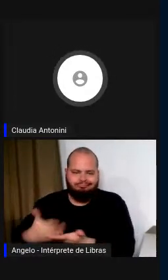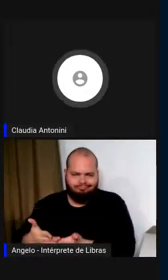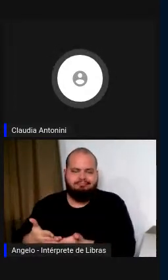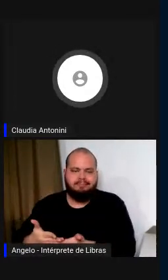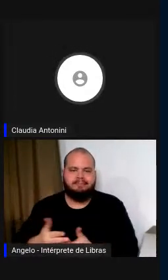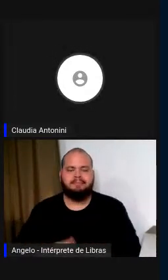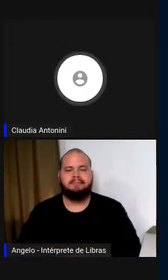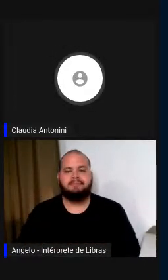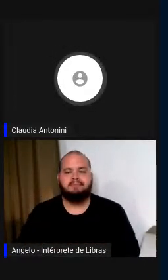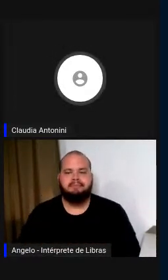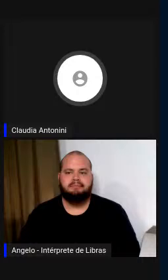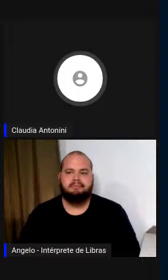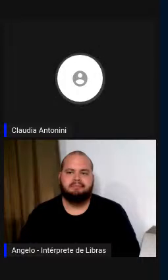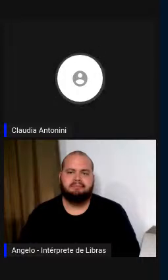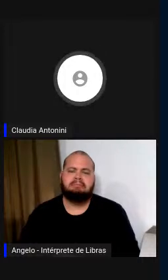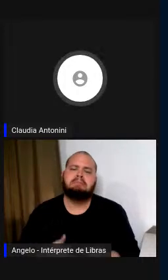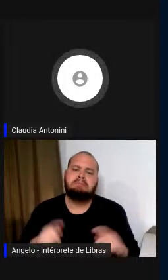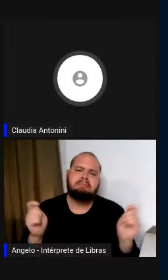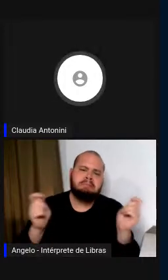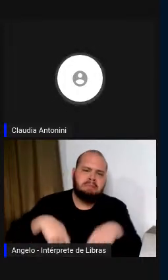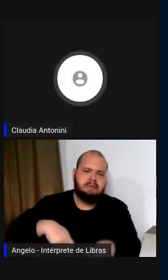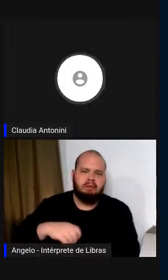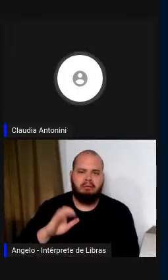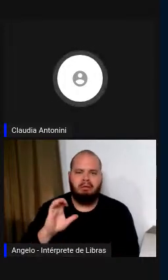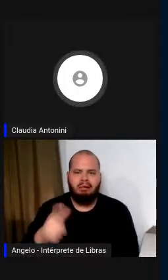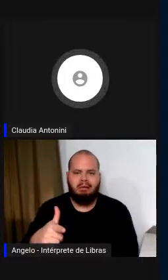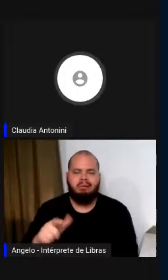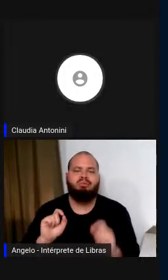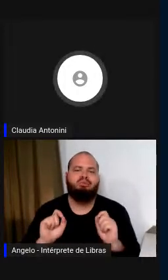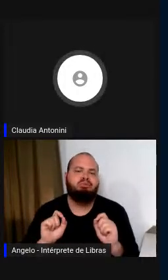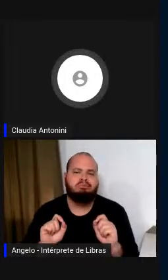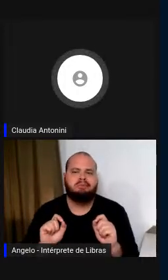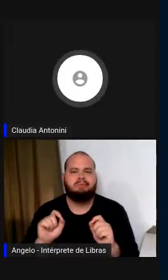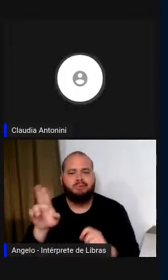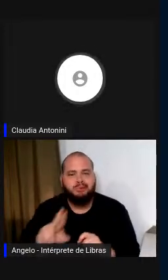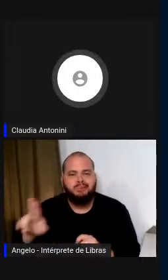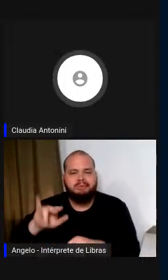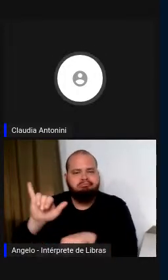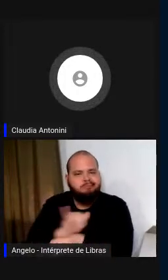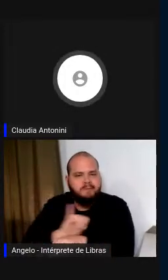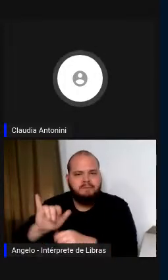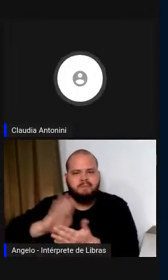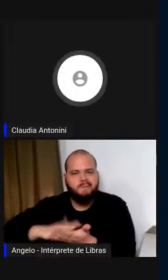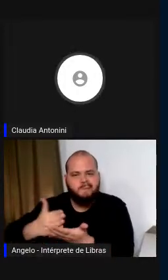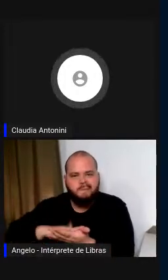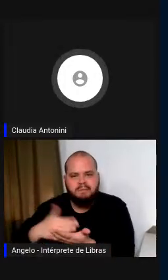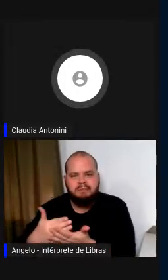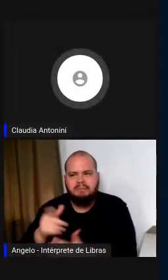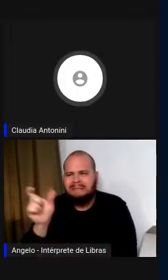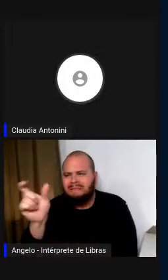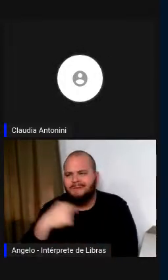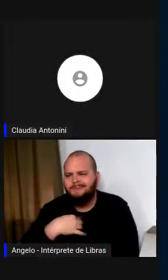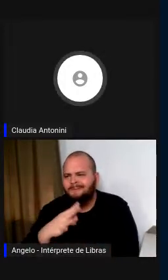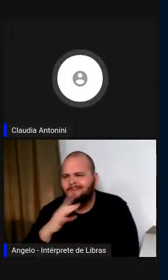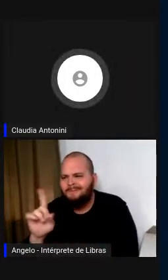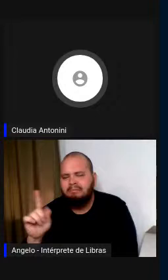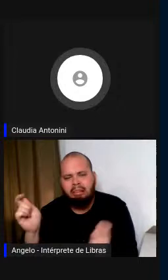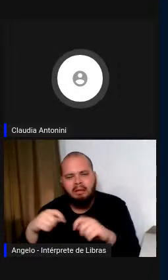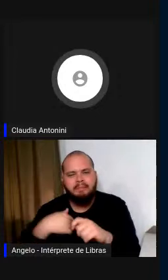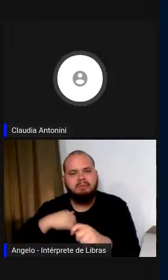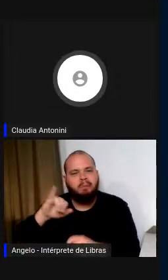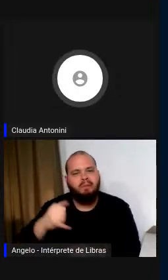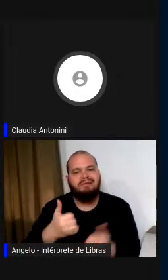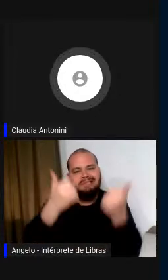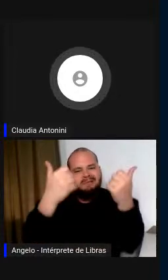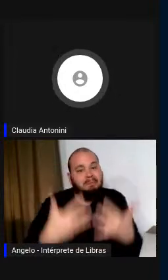obviamente, usar estratégias de interpretação, se não conheço o termo, posso explicá-lo, mas,